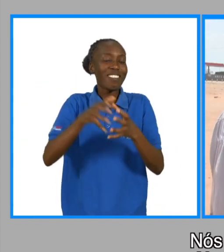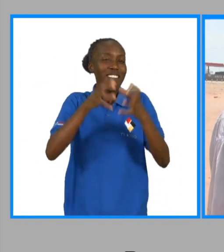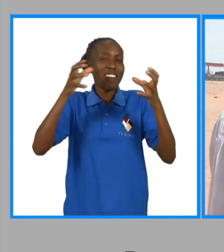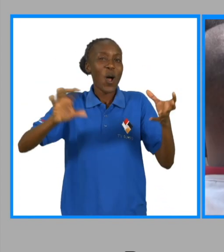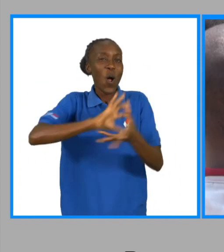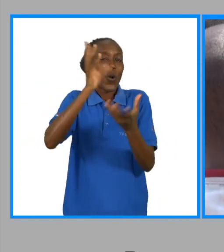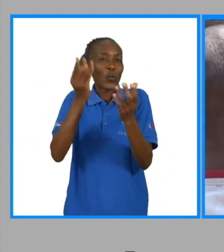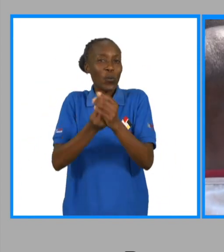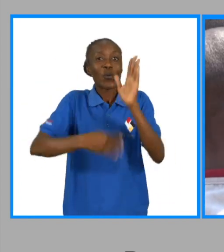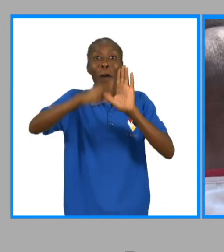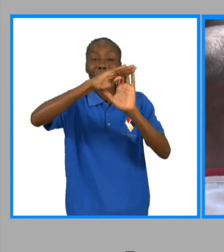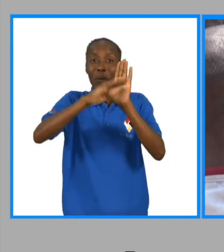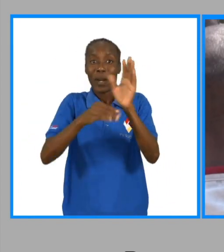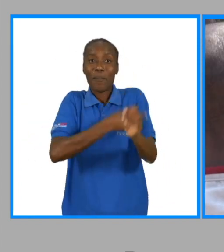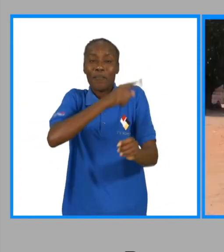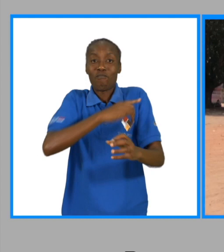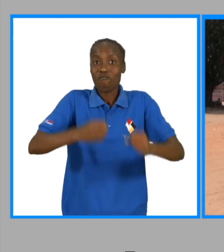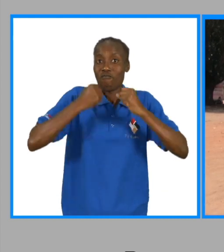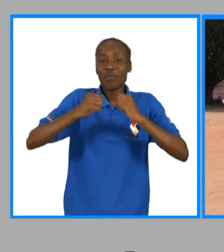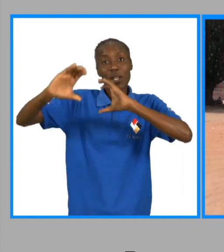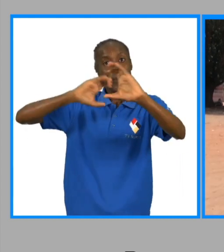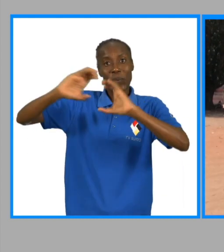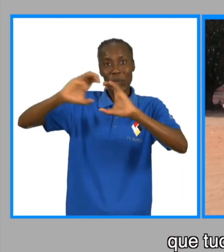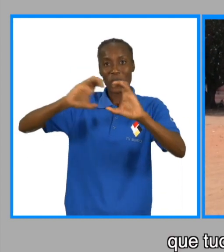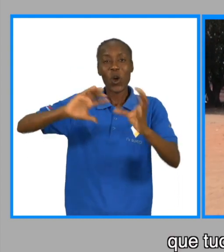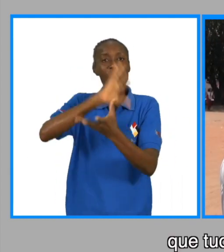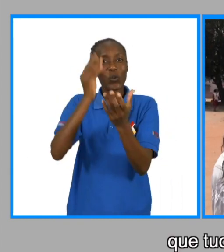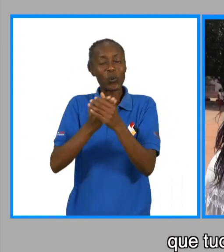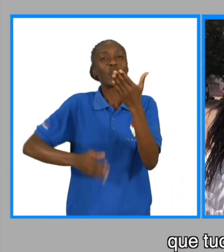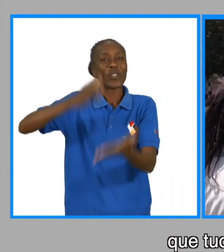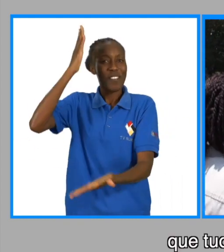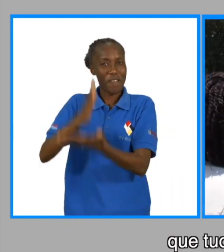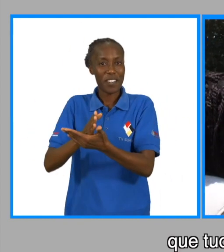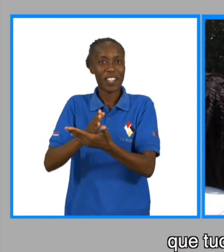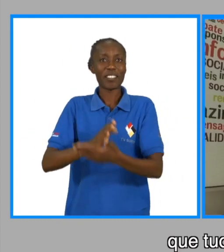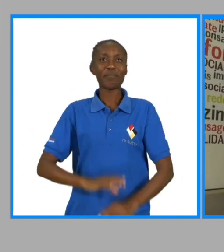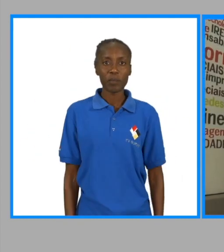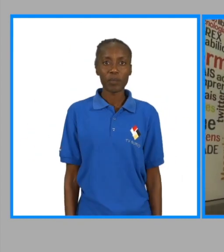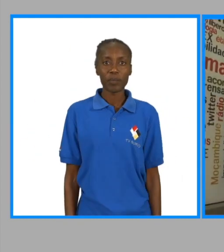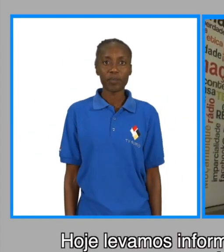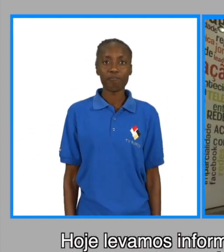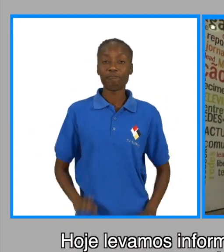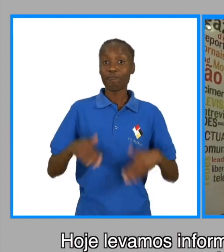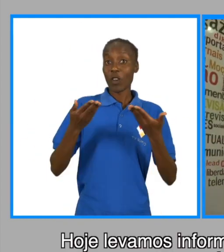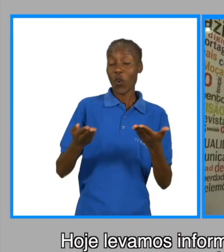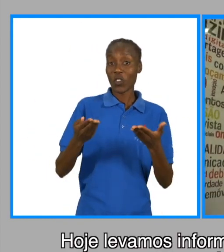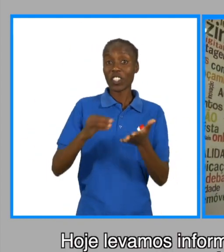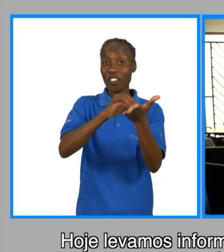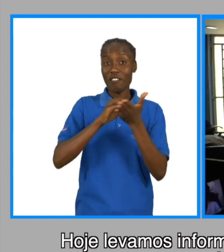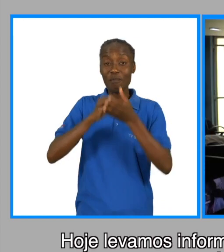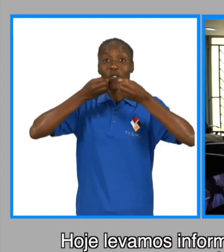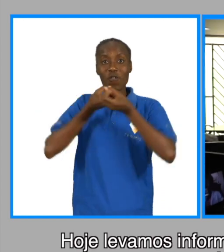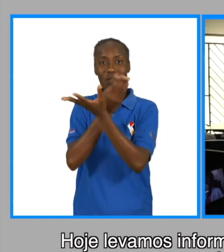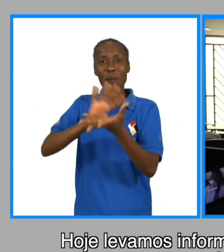longa foi graças ao programa para o fortalecimento da mídia que tudo se tornou realidade. Hoje levamos